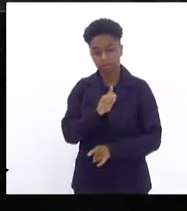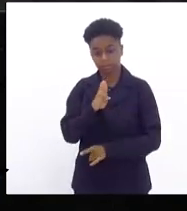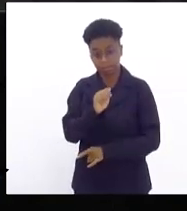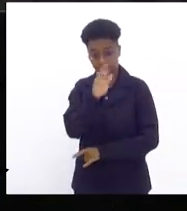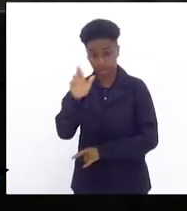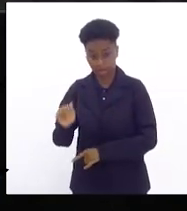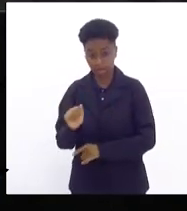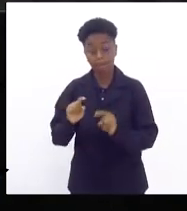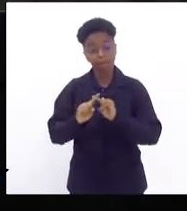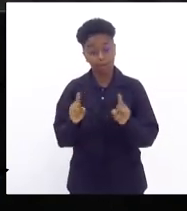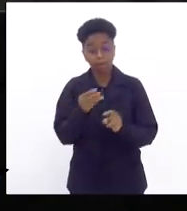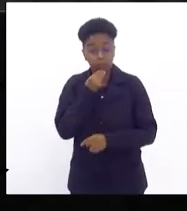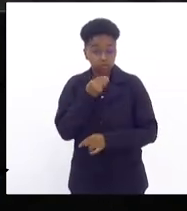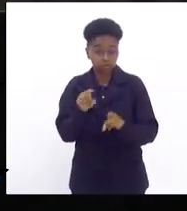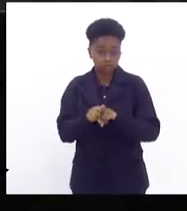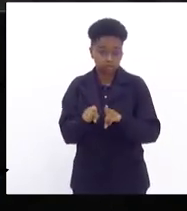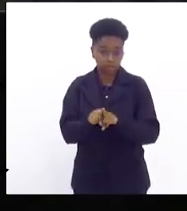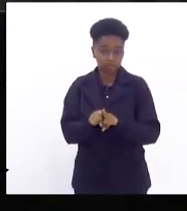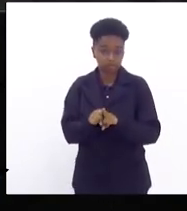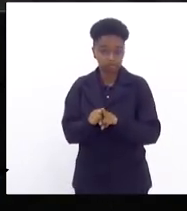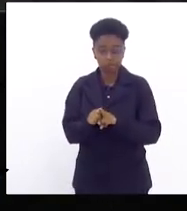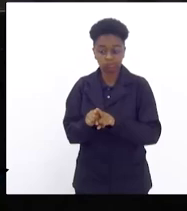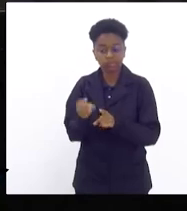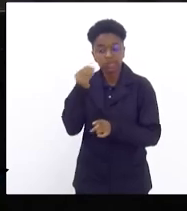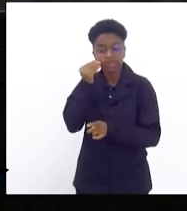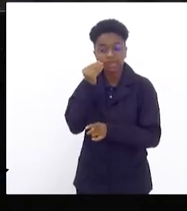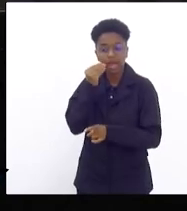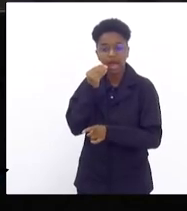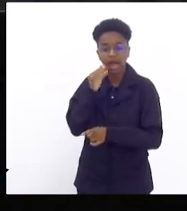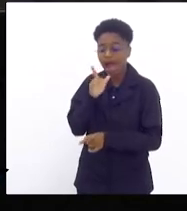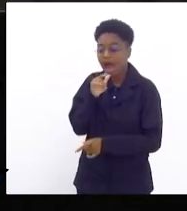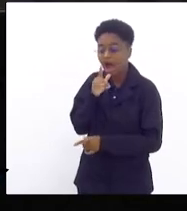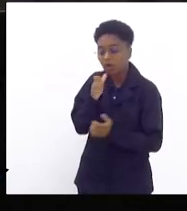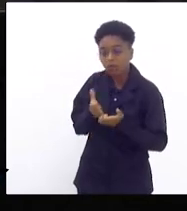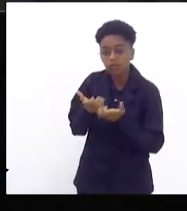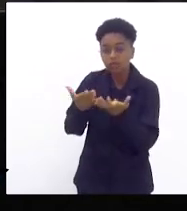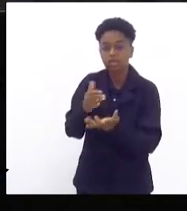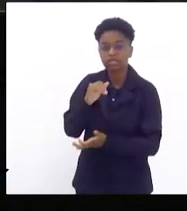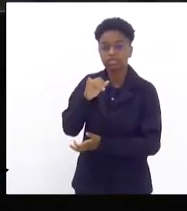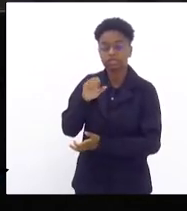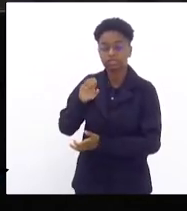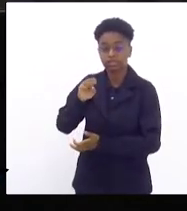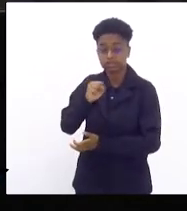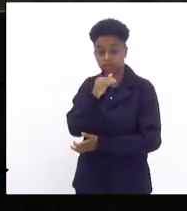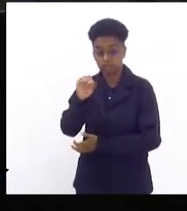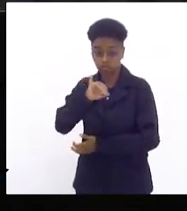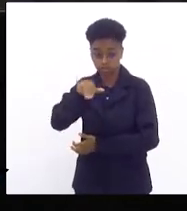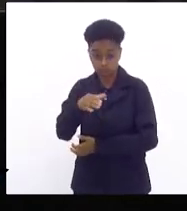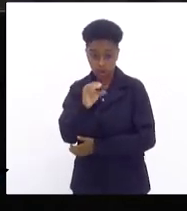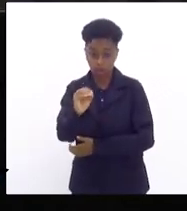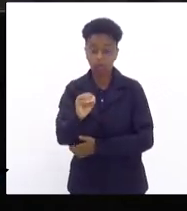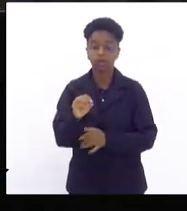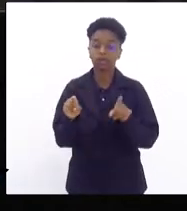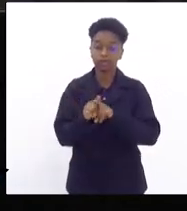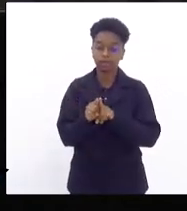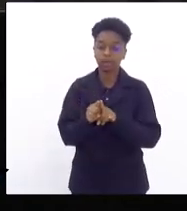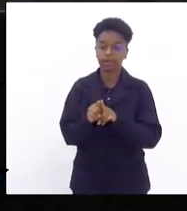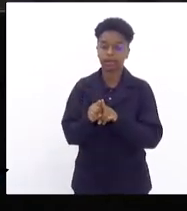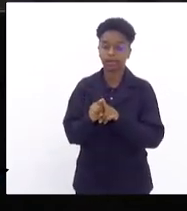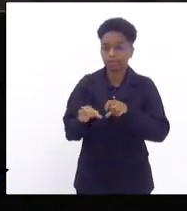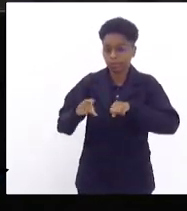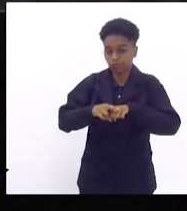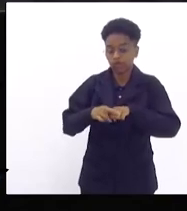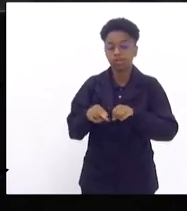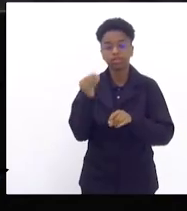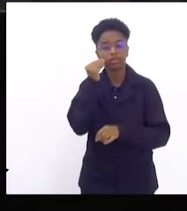investir um milhão de reais para botar água em São João de Miriti para botar água em Belfor Roxo para tratar do saneamento básico de